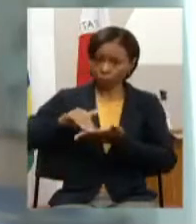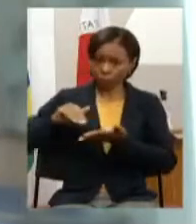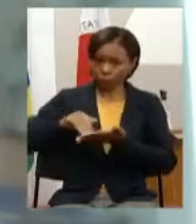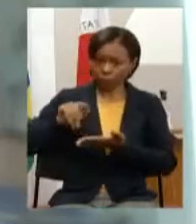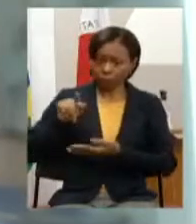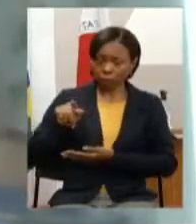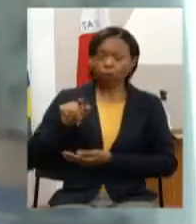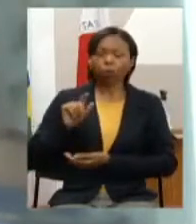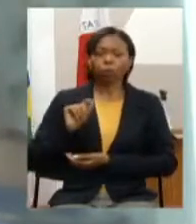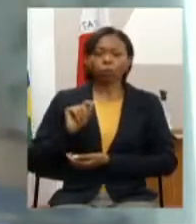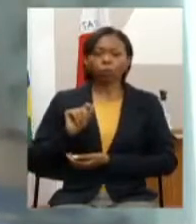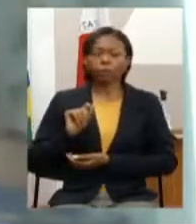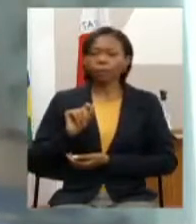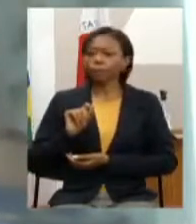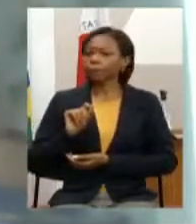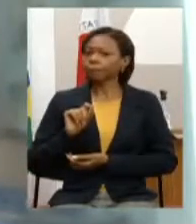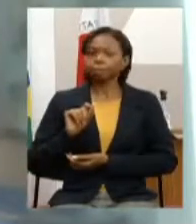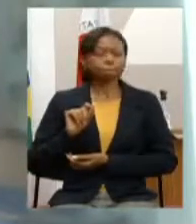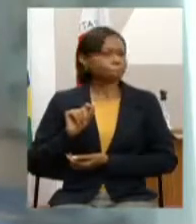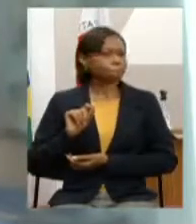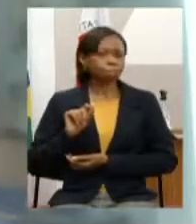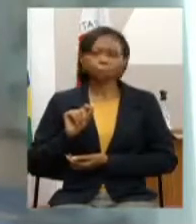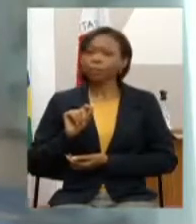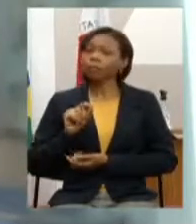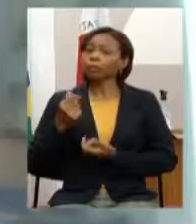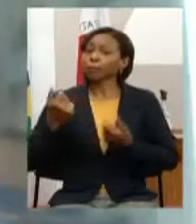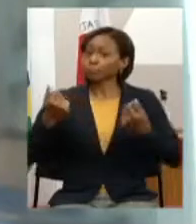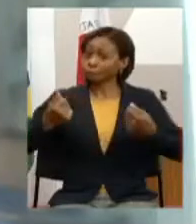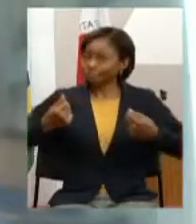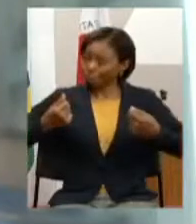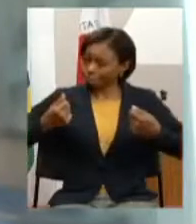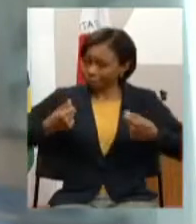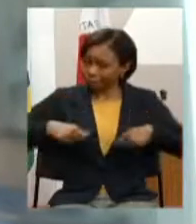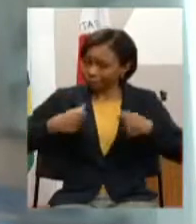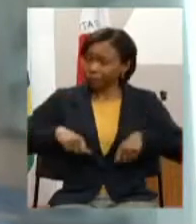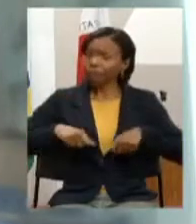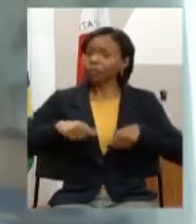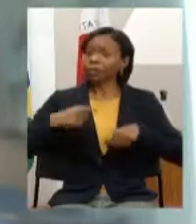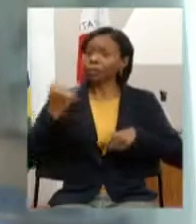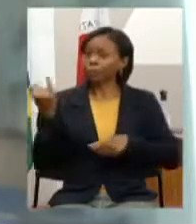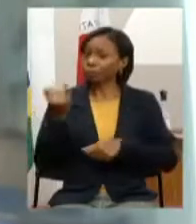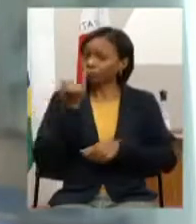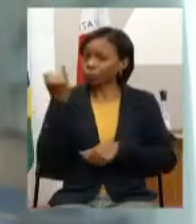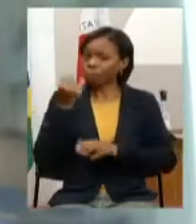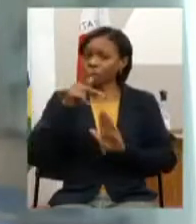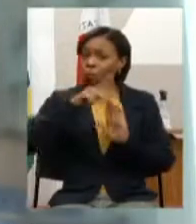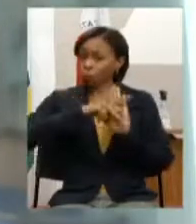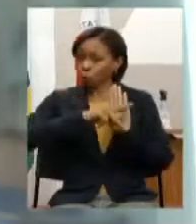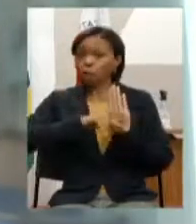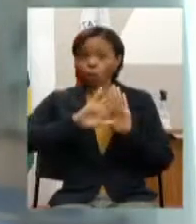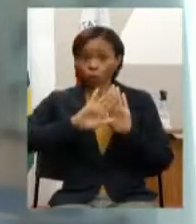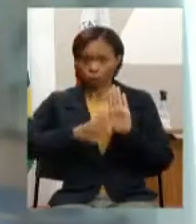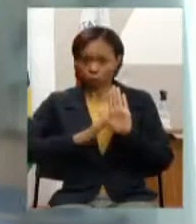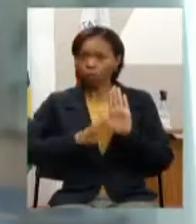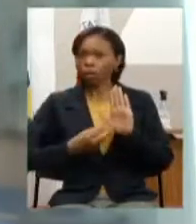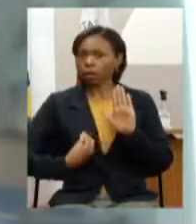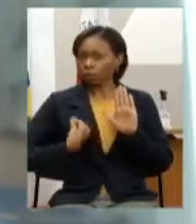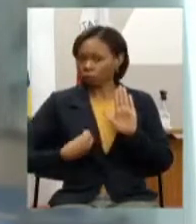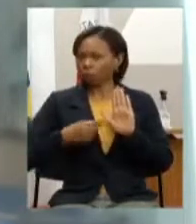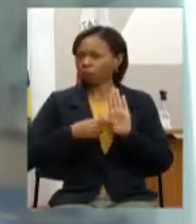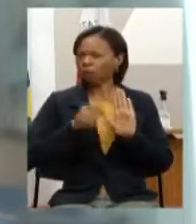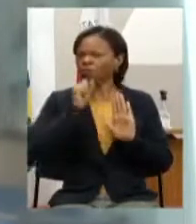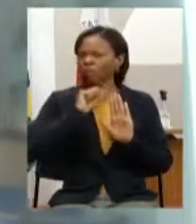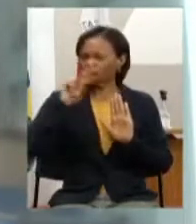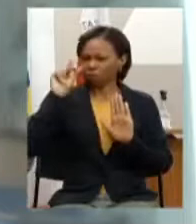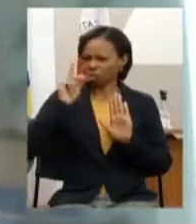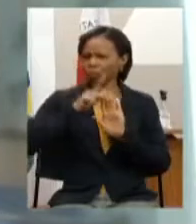não se deixar de levar em consideração um projeto já existente antigo de um